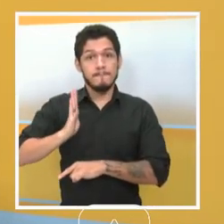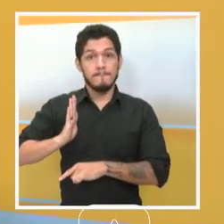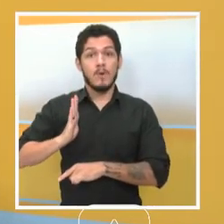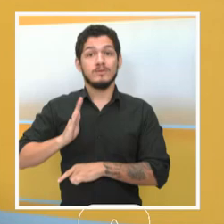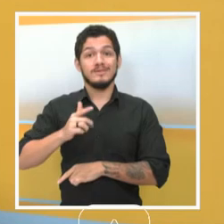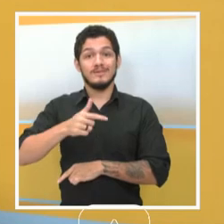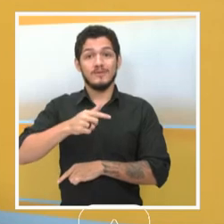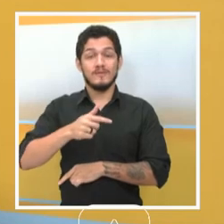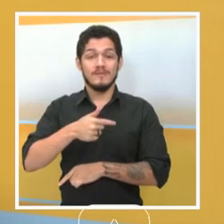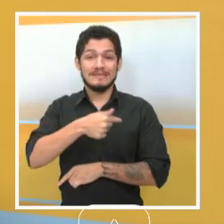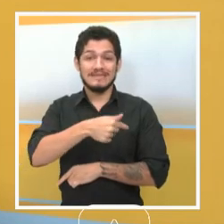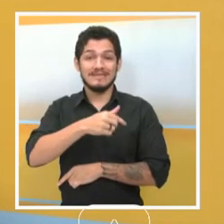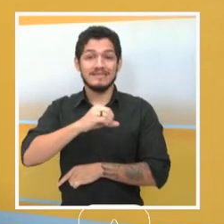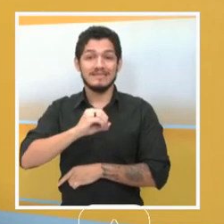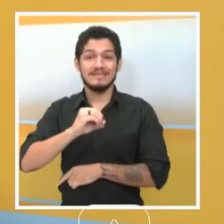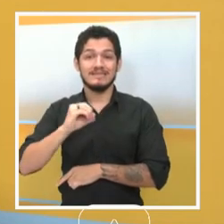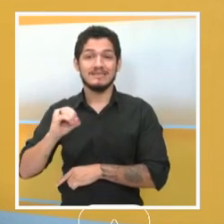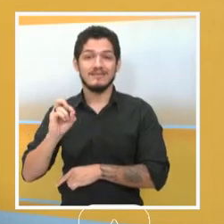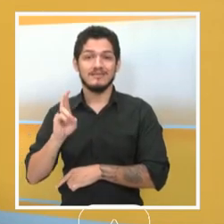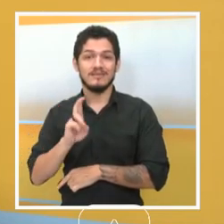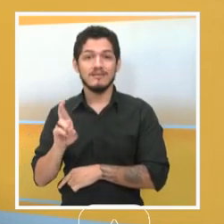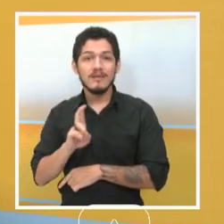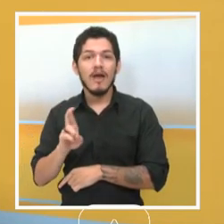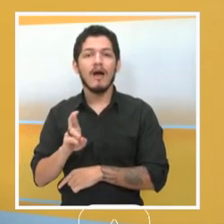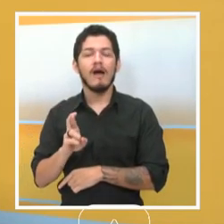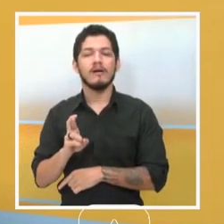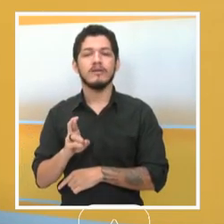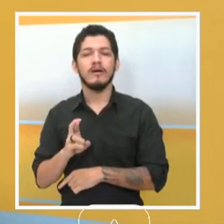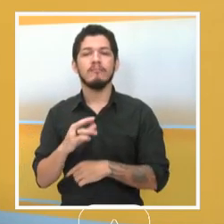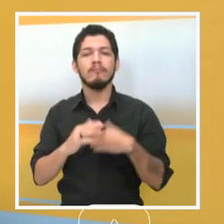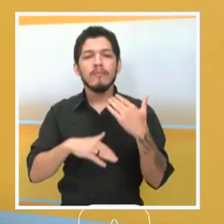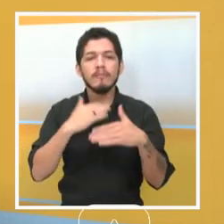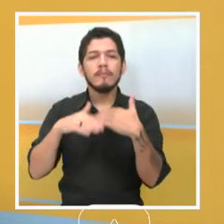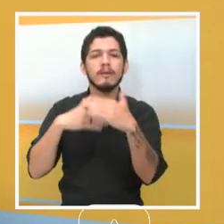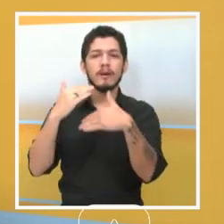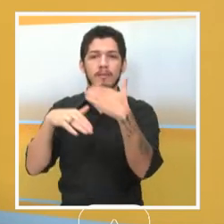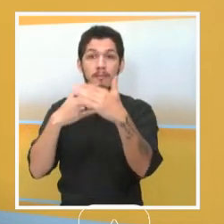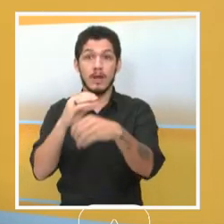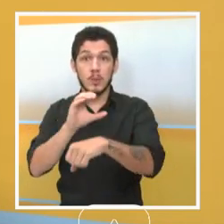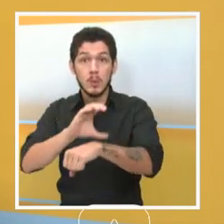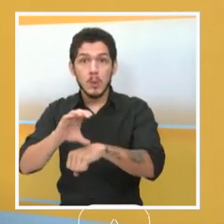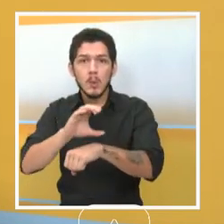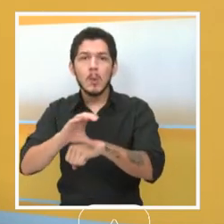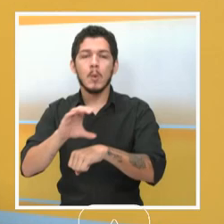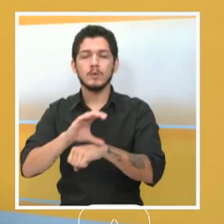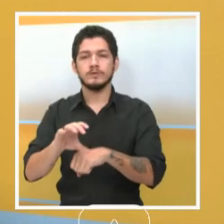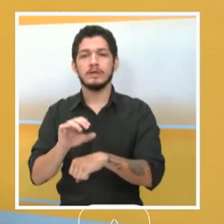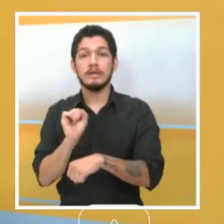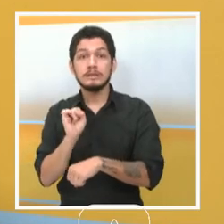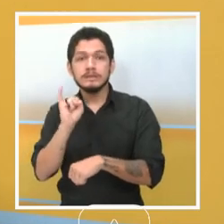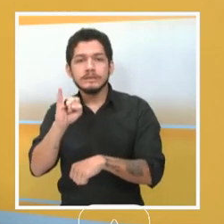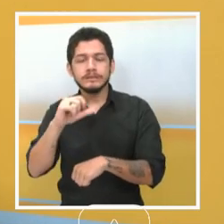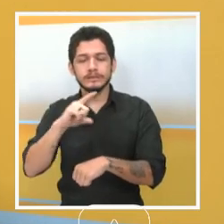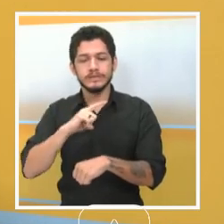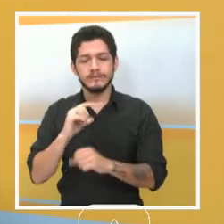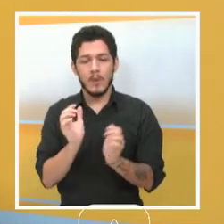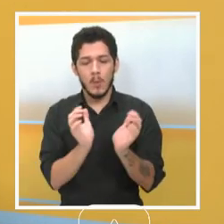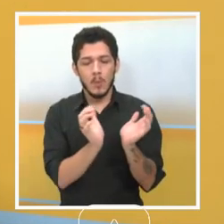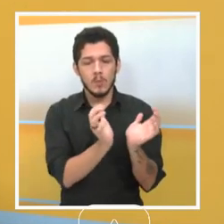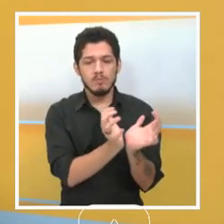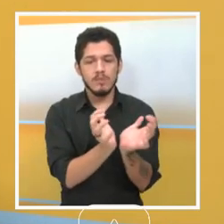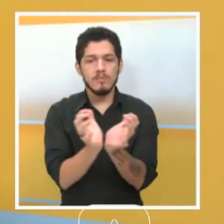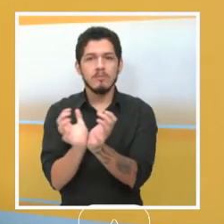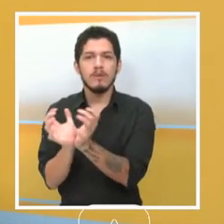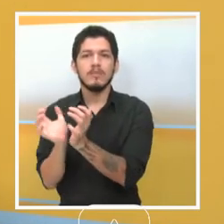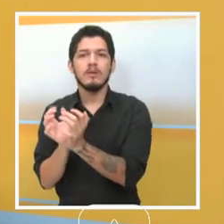ao longo da sua formação, ao longo do seu curso. Desde que estejam incluídos nesses grupos prioritários